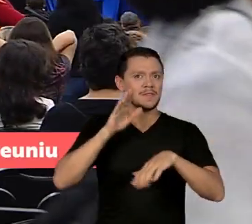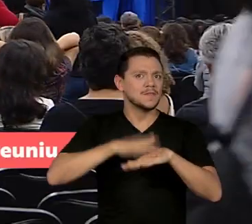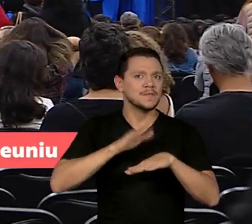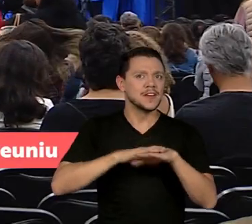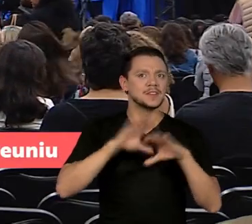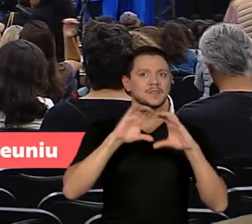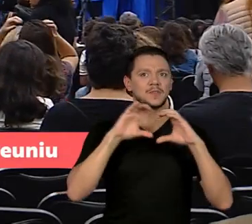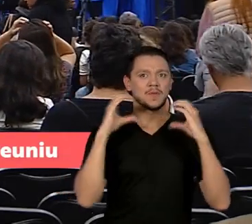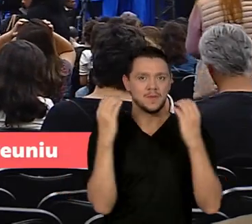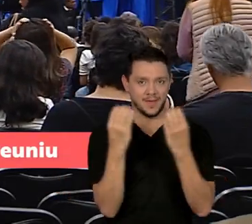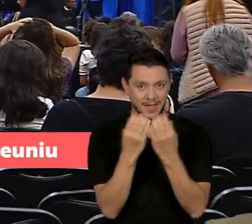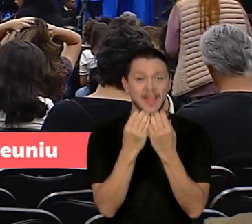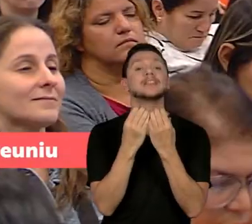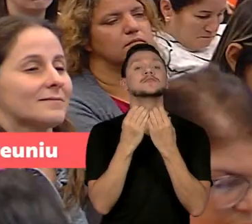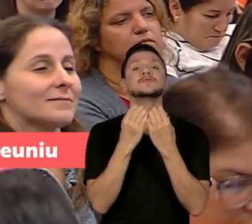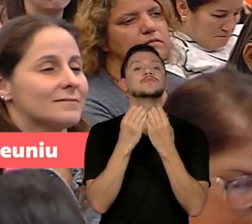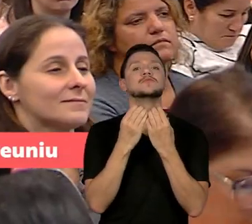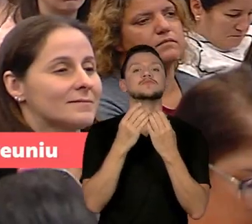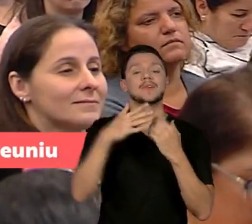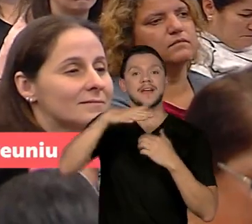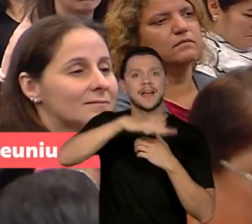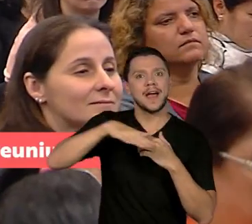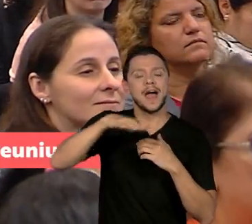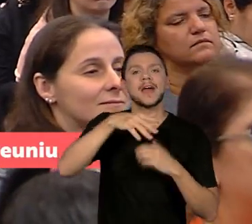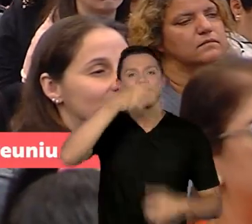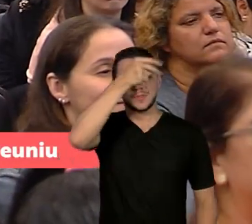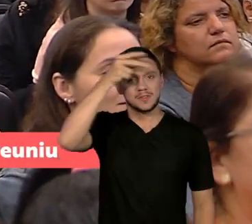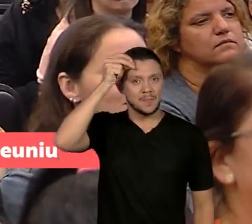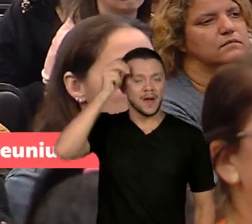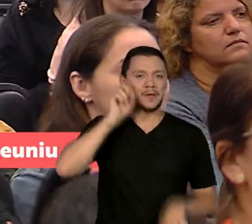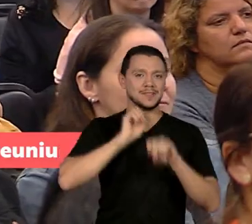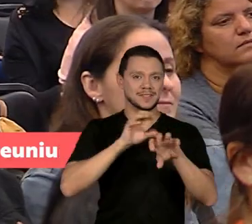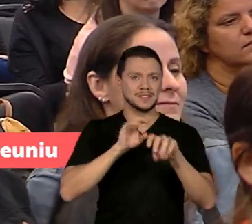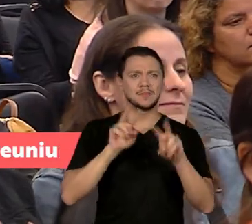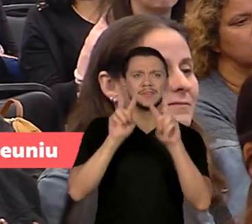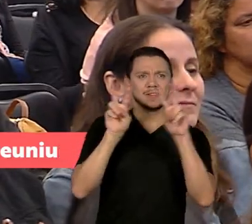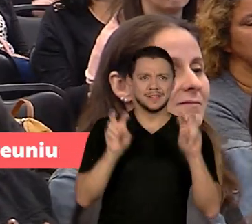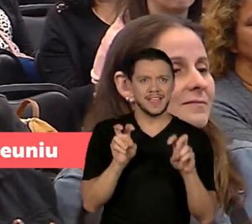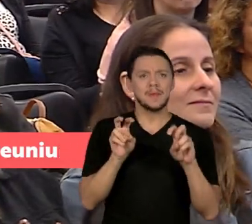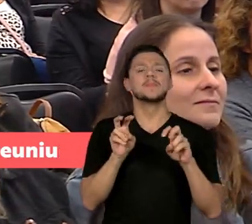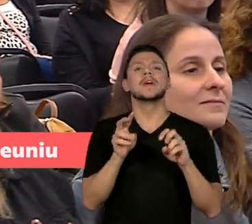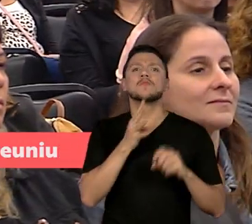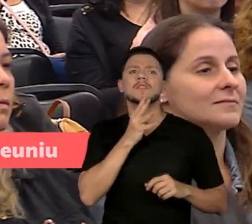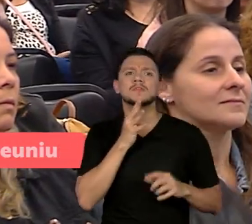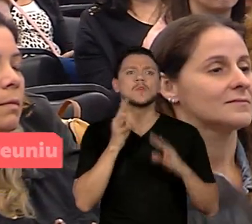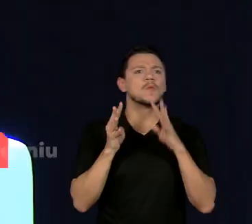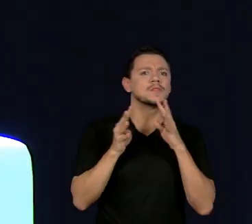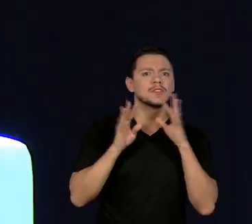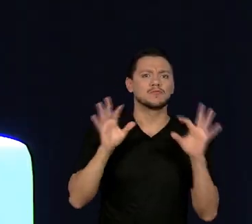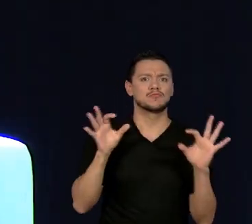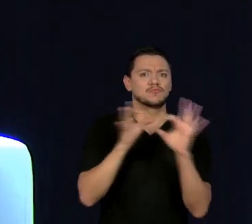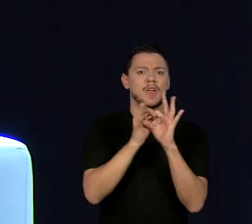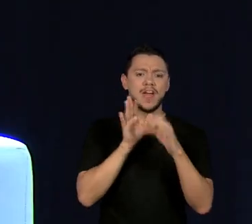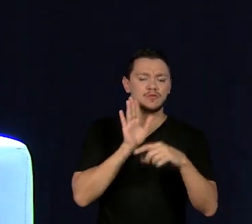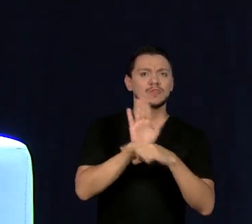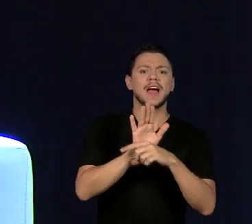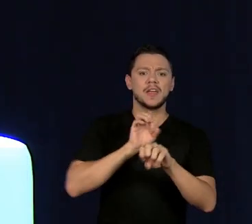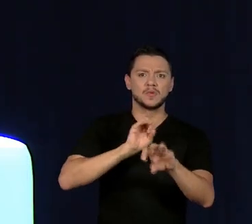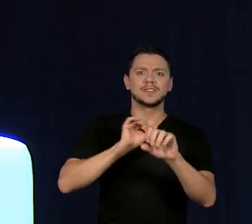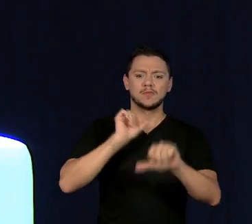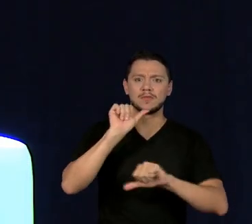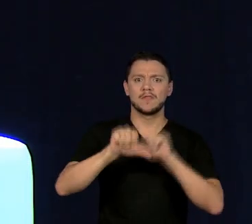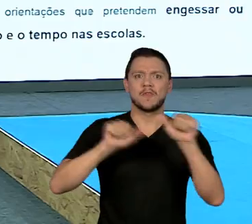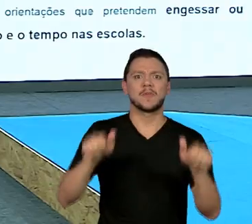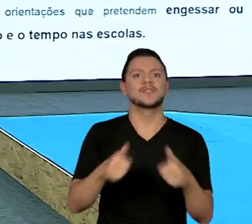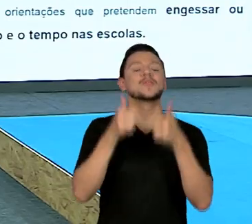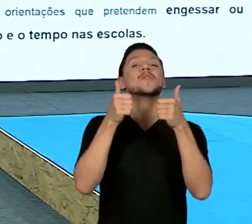da Rede Municipal de Ensino. Com o tema Conectar Saberes para uma Educação Transformadora, a iniciativa promove